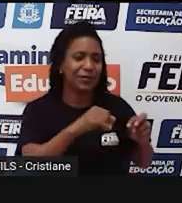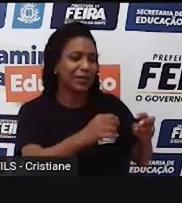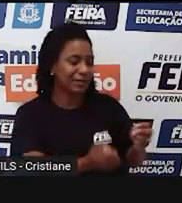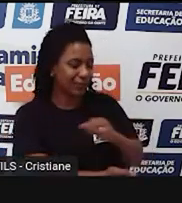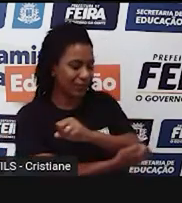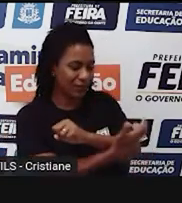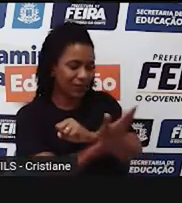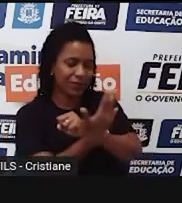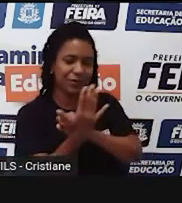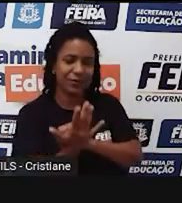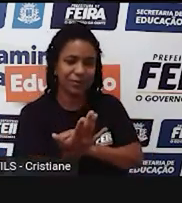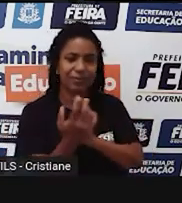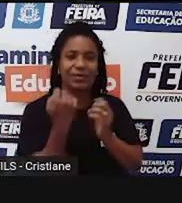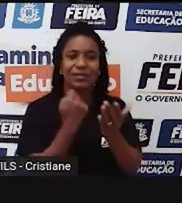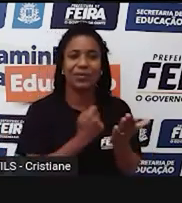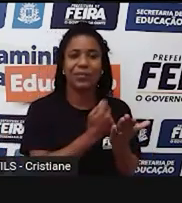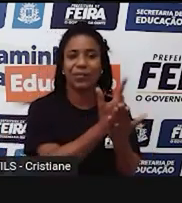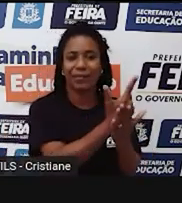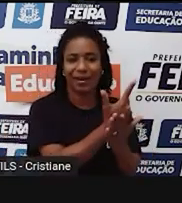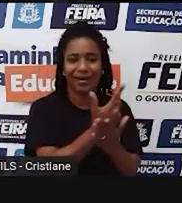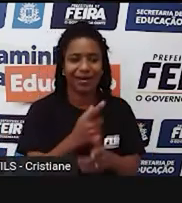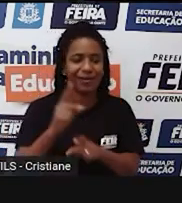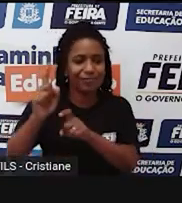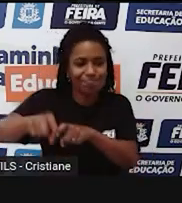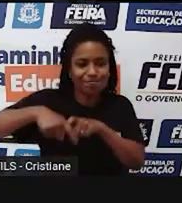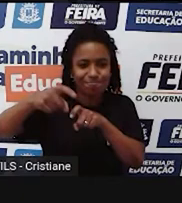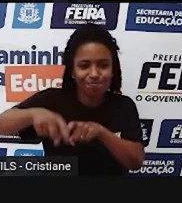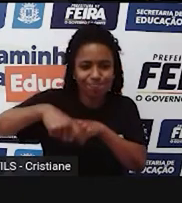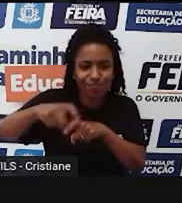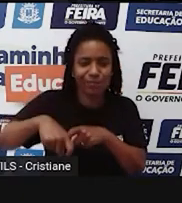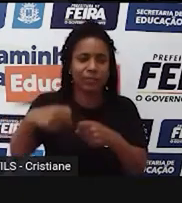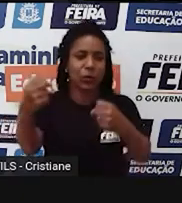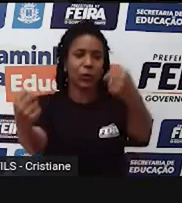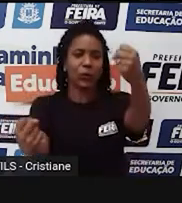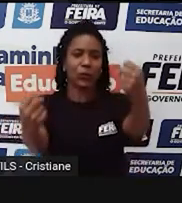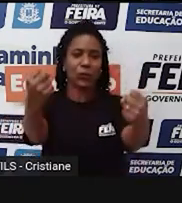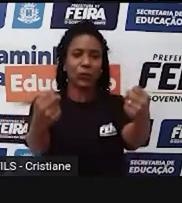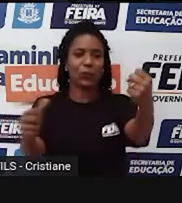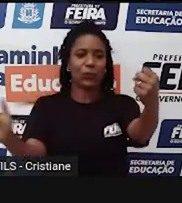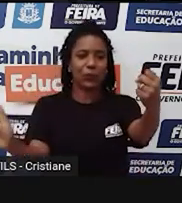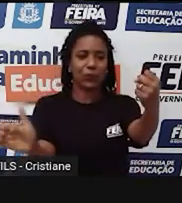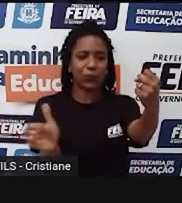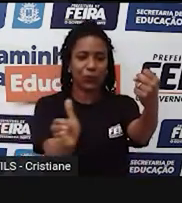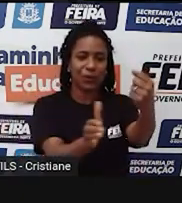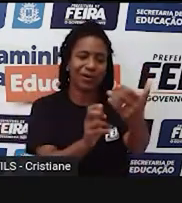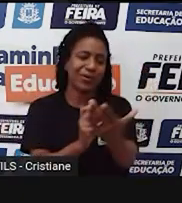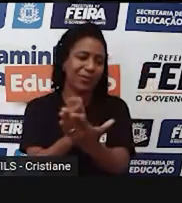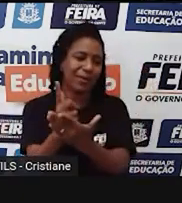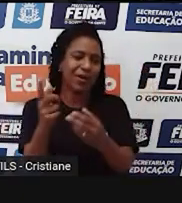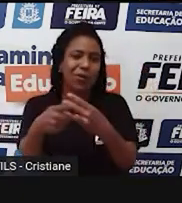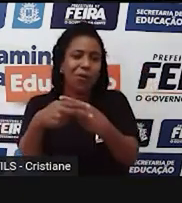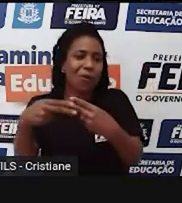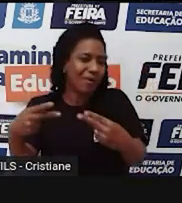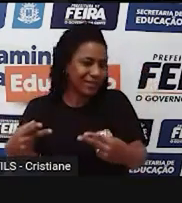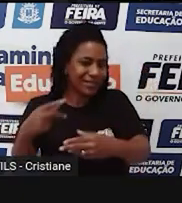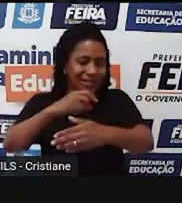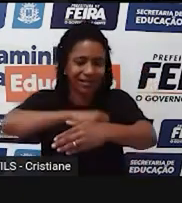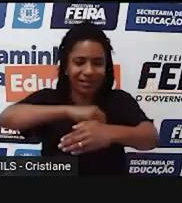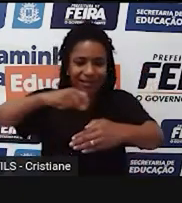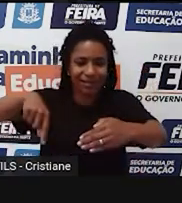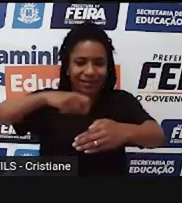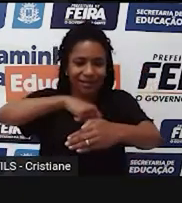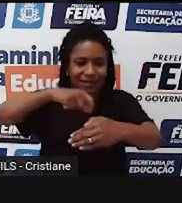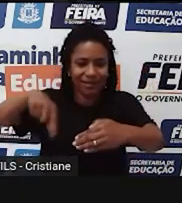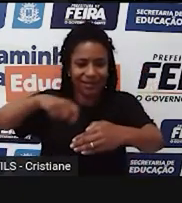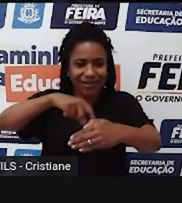se você não comprar uma enxada, se você não comprar um trator, se você não comprar as próprias sementes, porque tudo isso está no